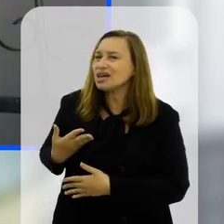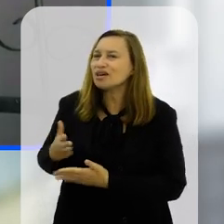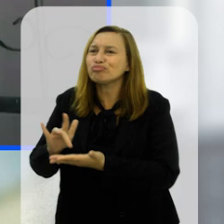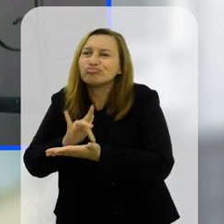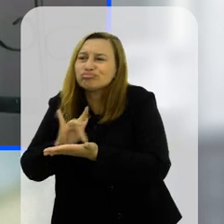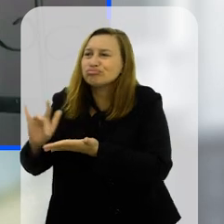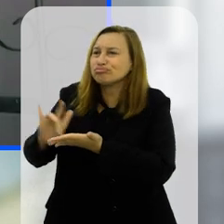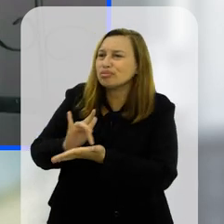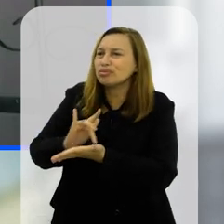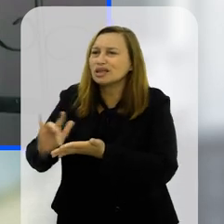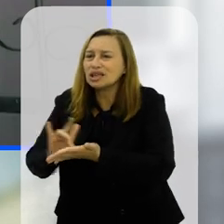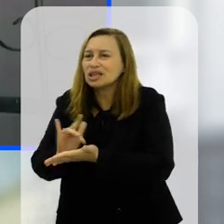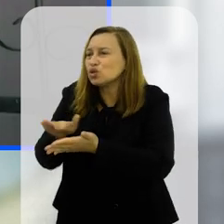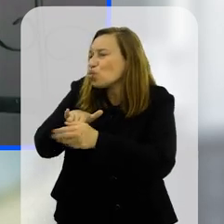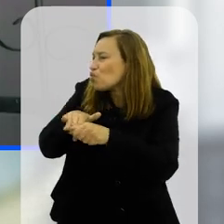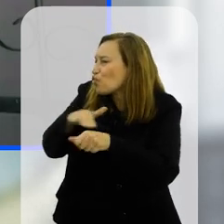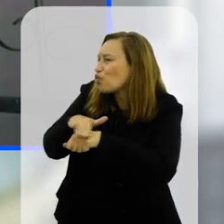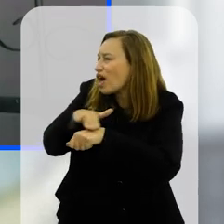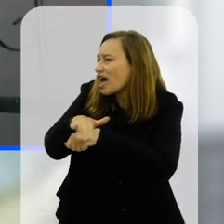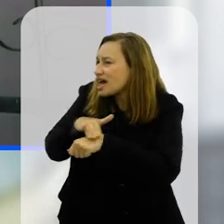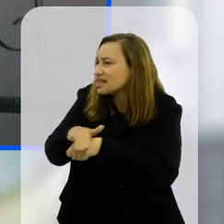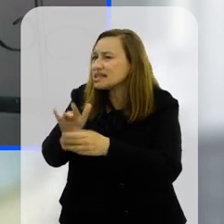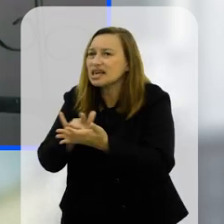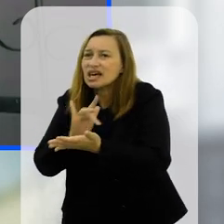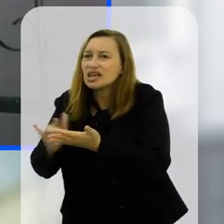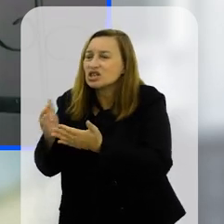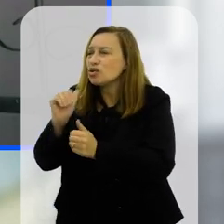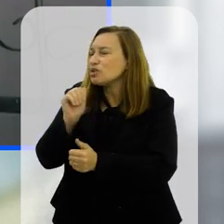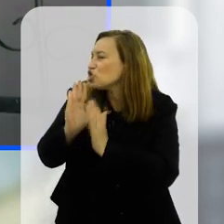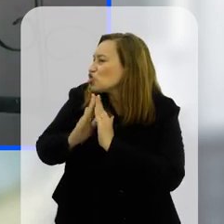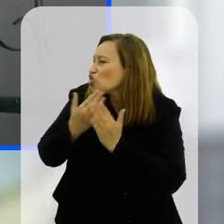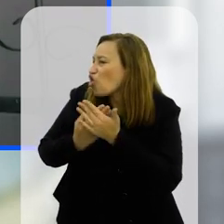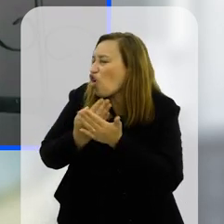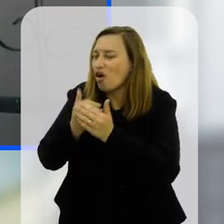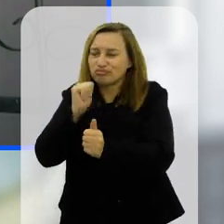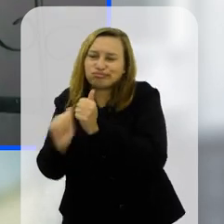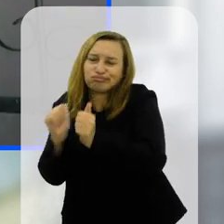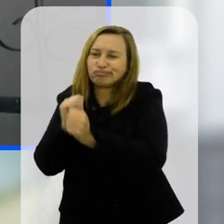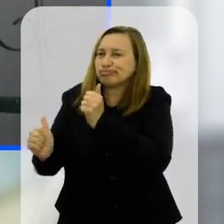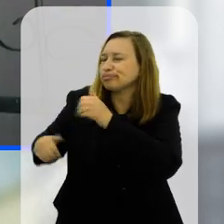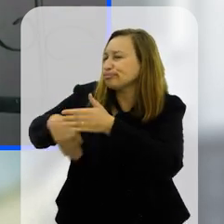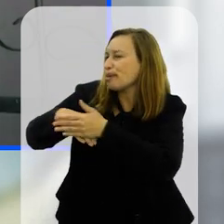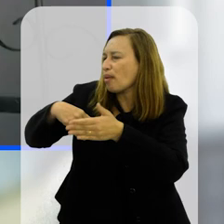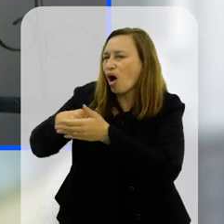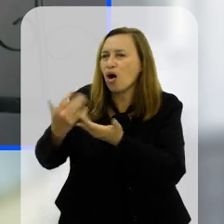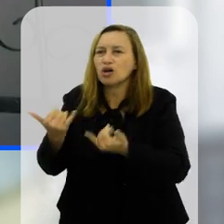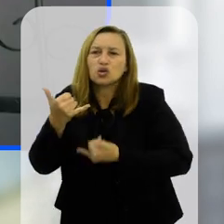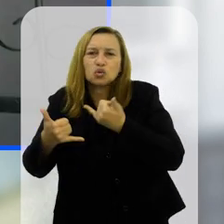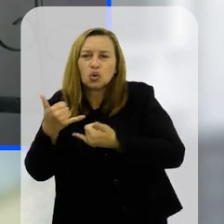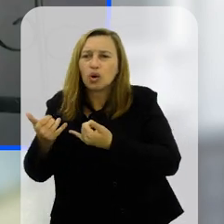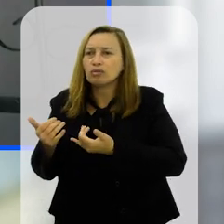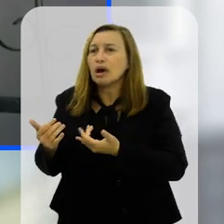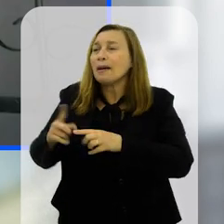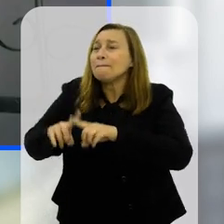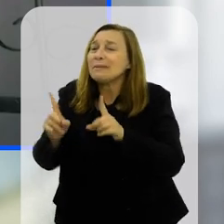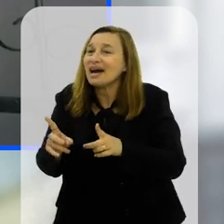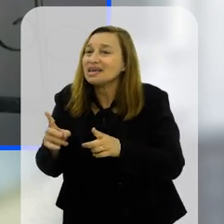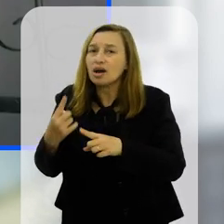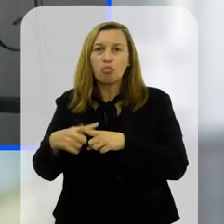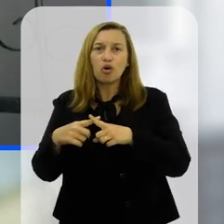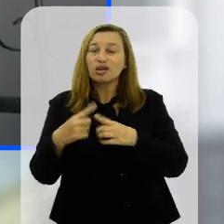amigos ficam a gente conversa ali a gente conversa sobre escola não é só futebol não é só jogo mas,